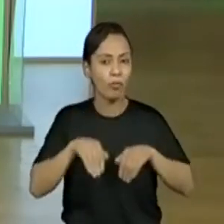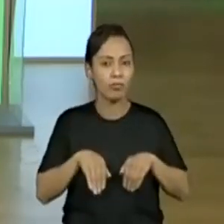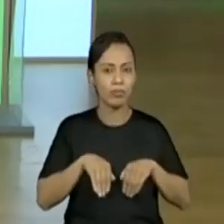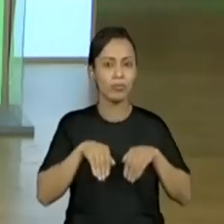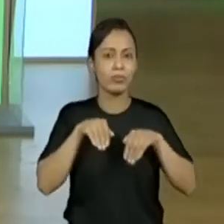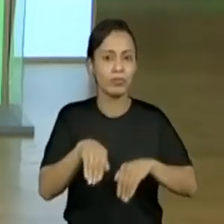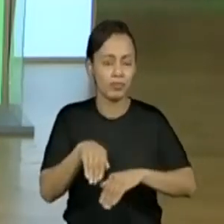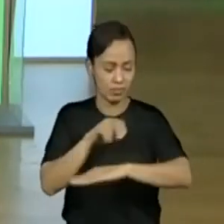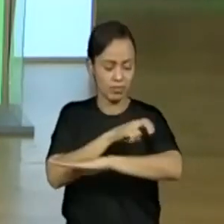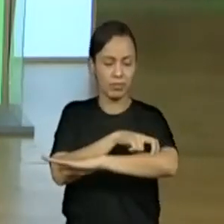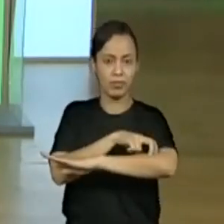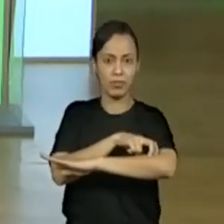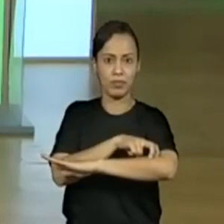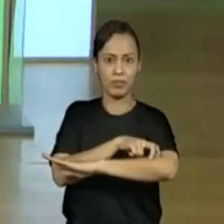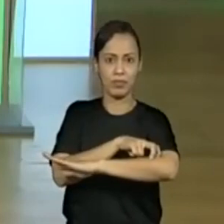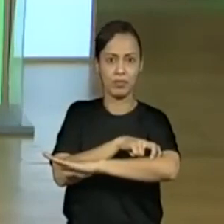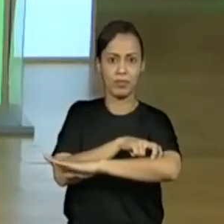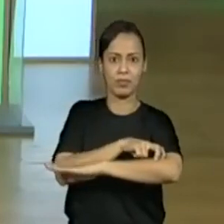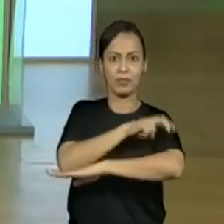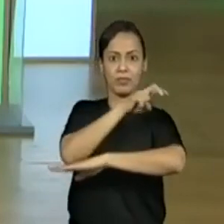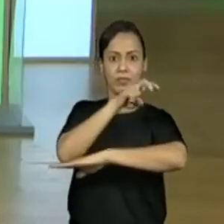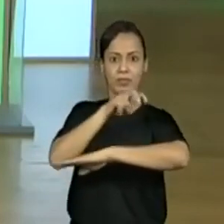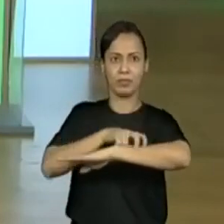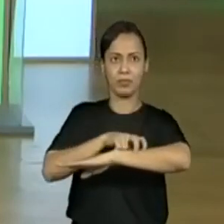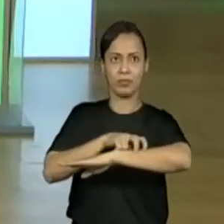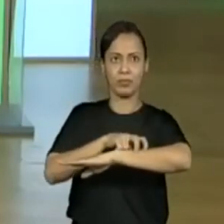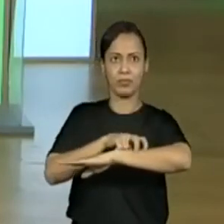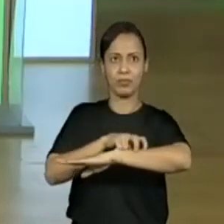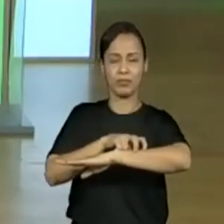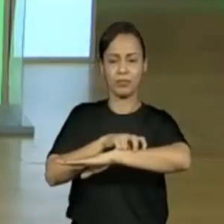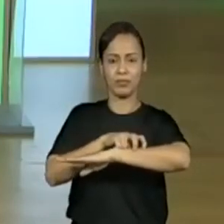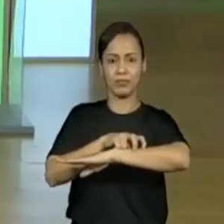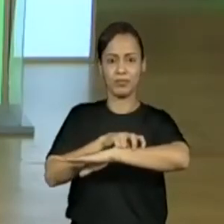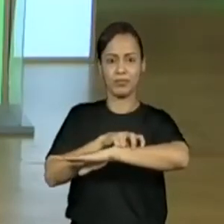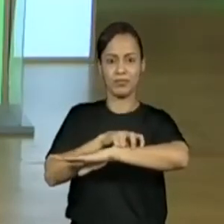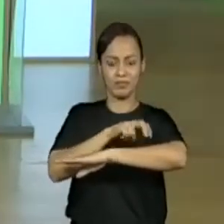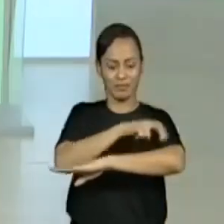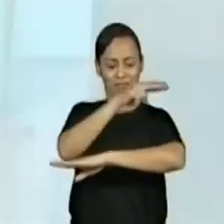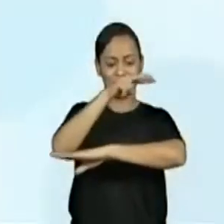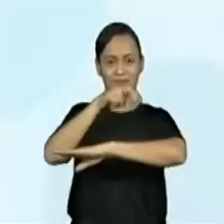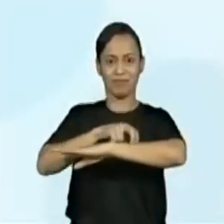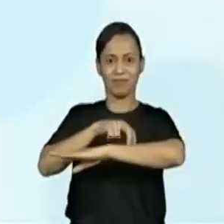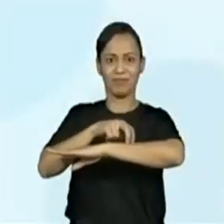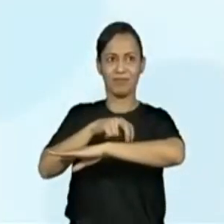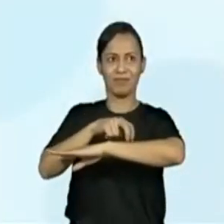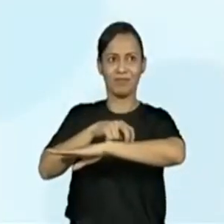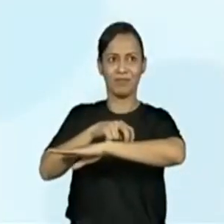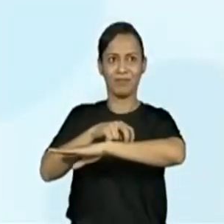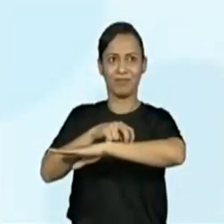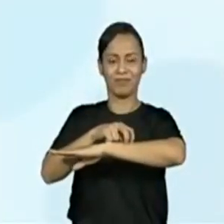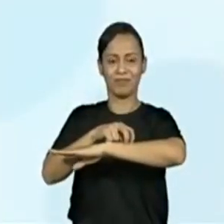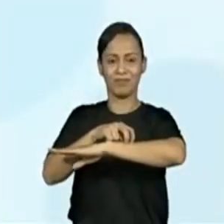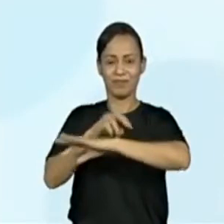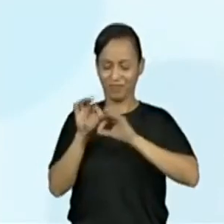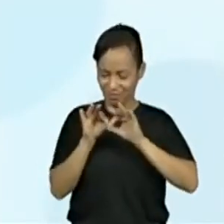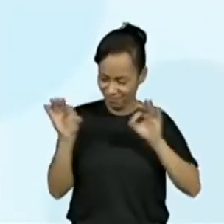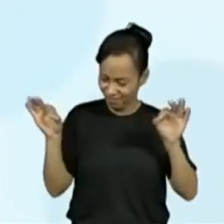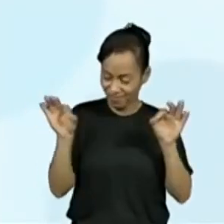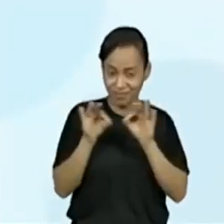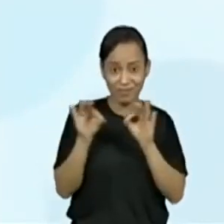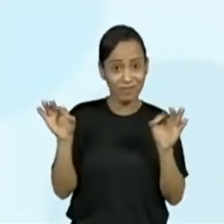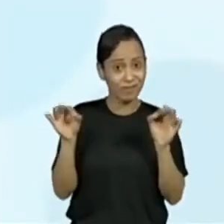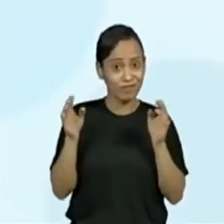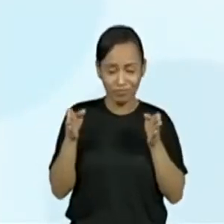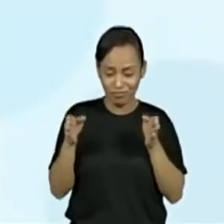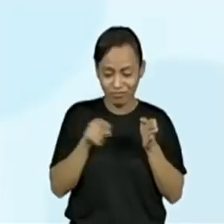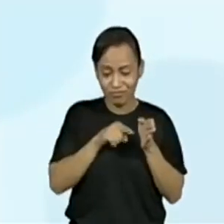então? Vamos lá. Atenção. De olho no salto. Exatamente, ele saltou do mesmo tamanho do salto anterior,